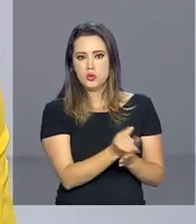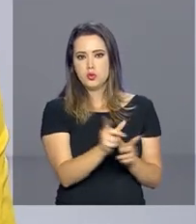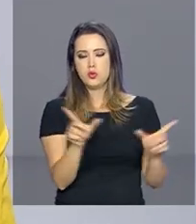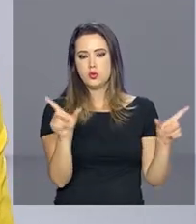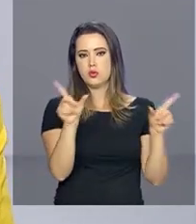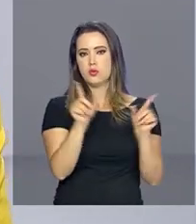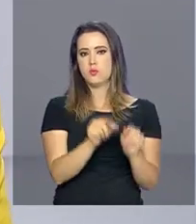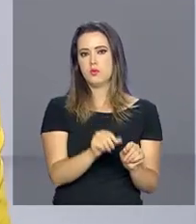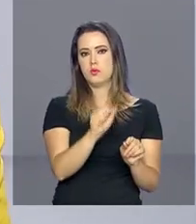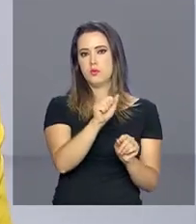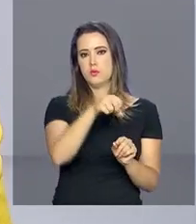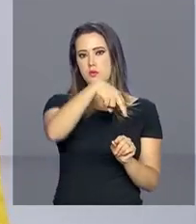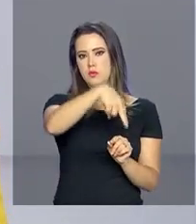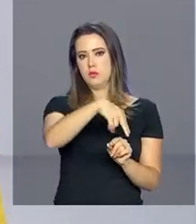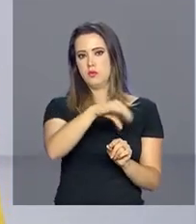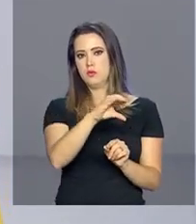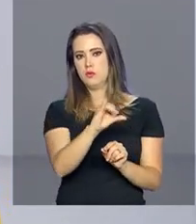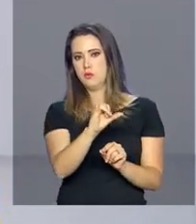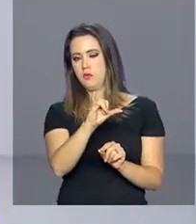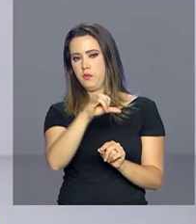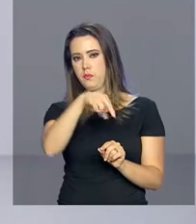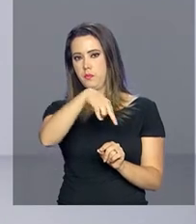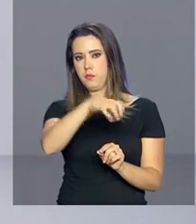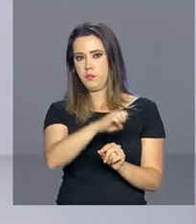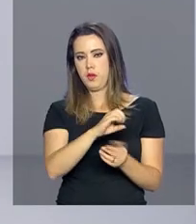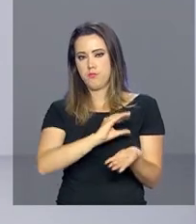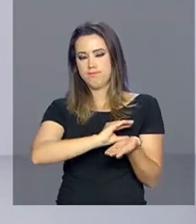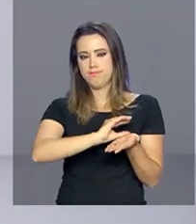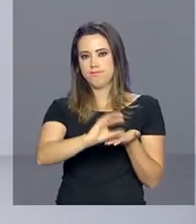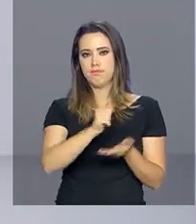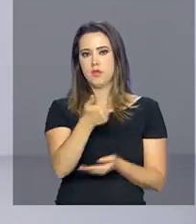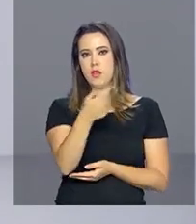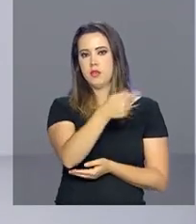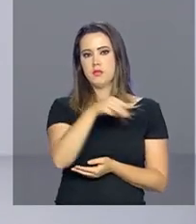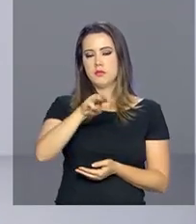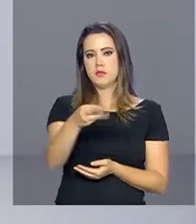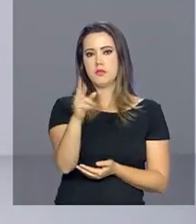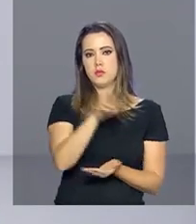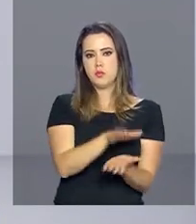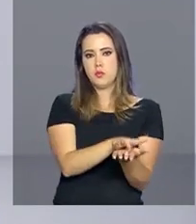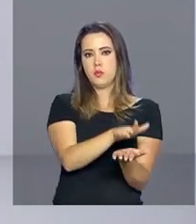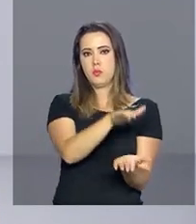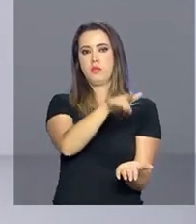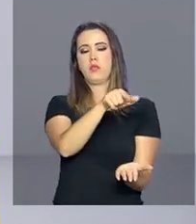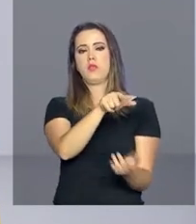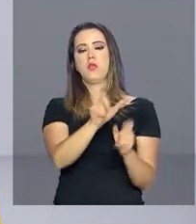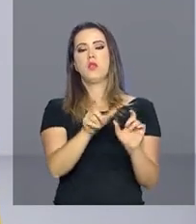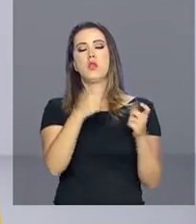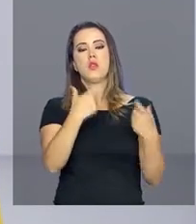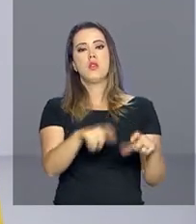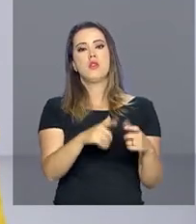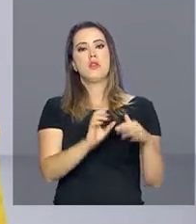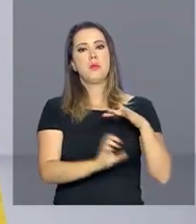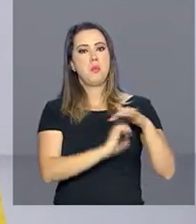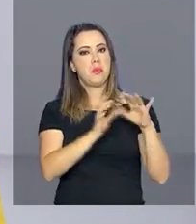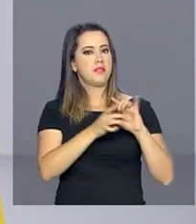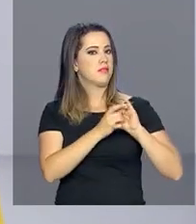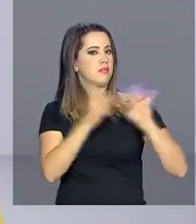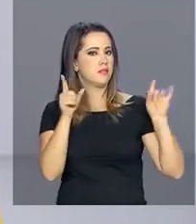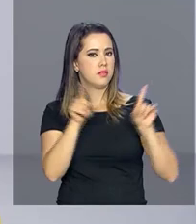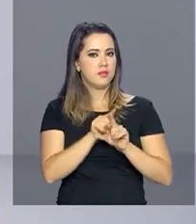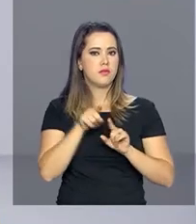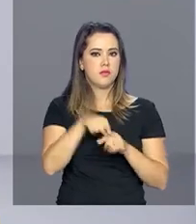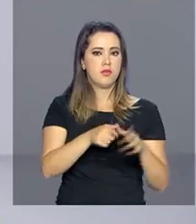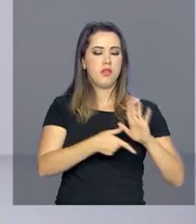Agência Nacional do Cinema. A Ancine vai investir 17 milhões de reais em produtoras independentes que tenham